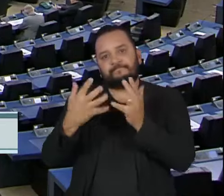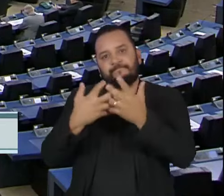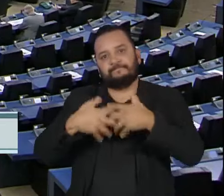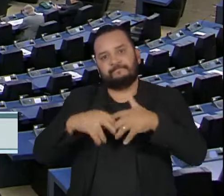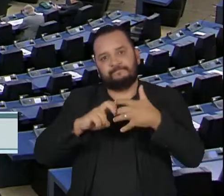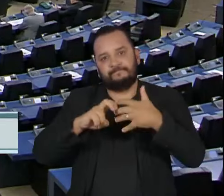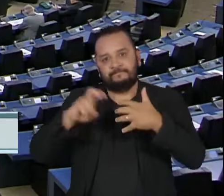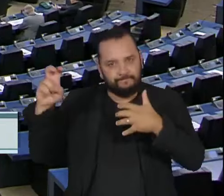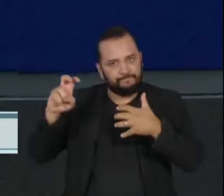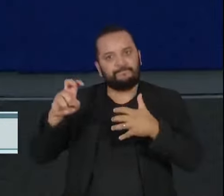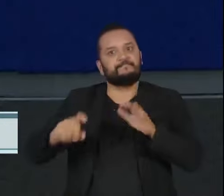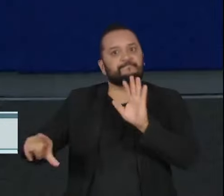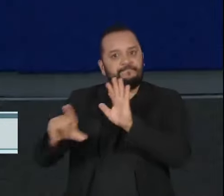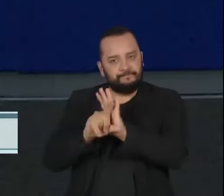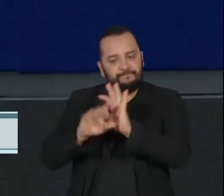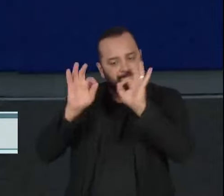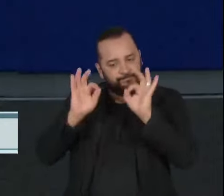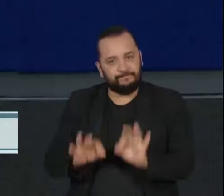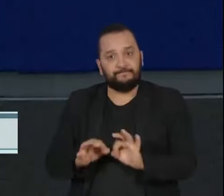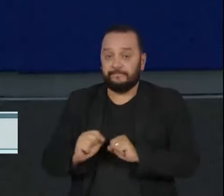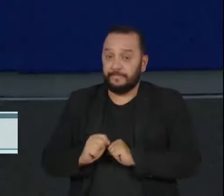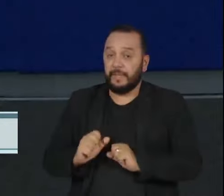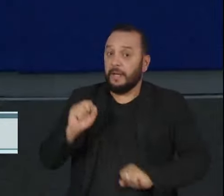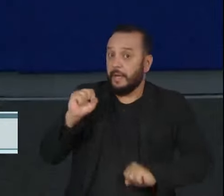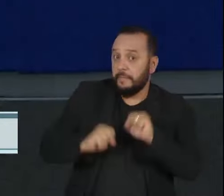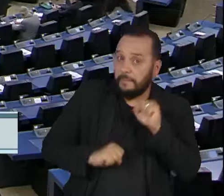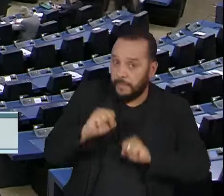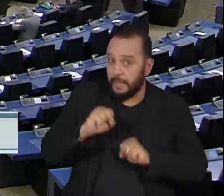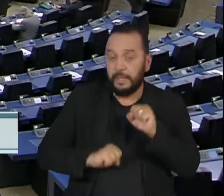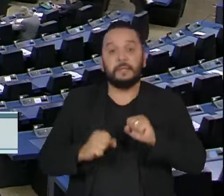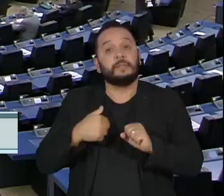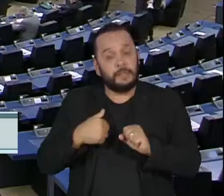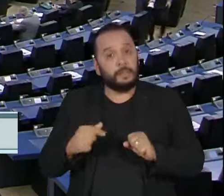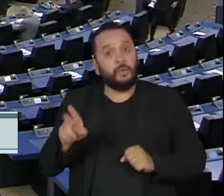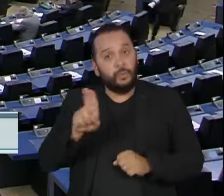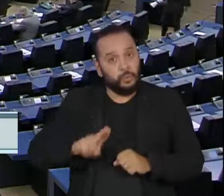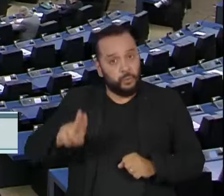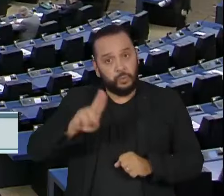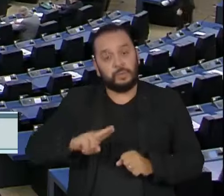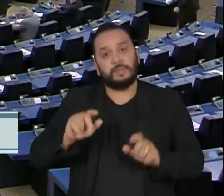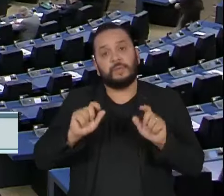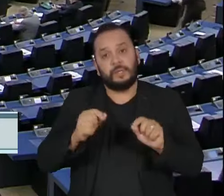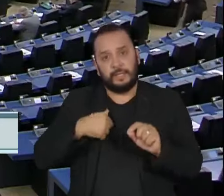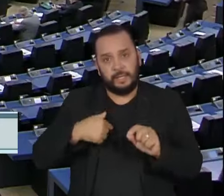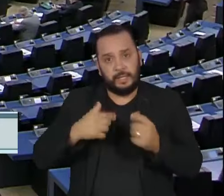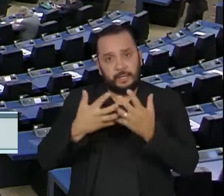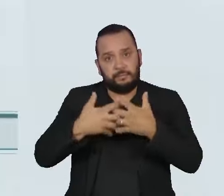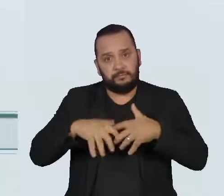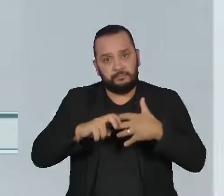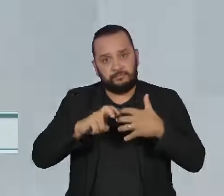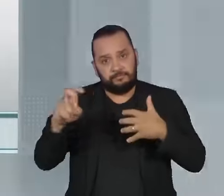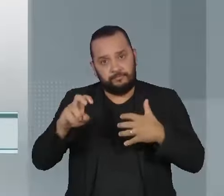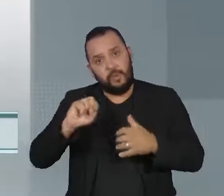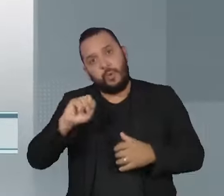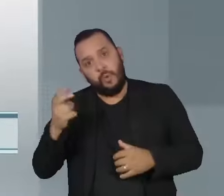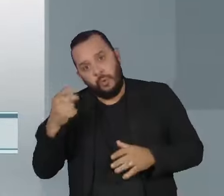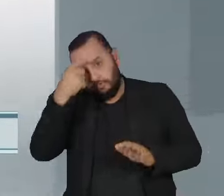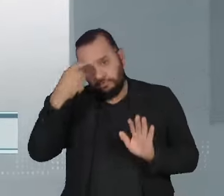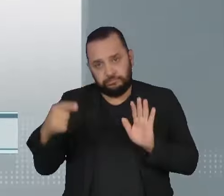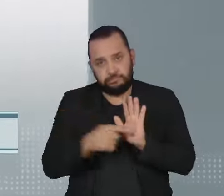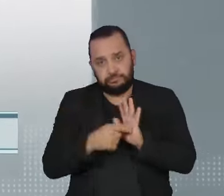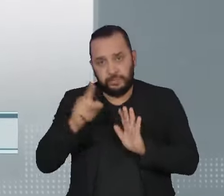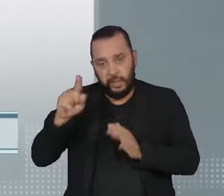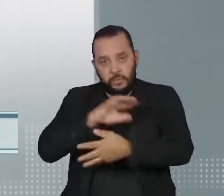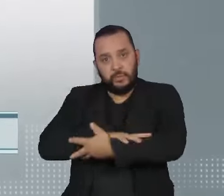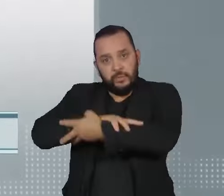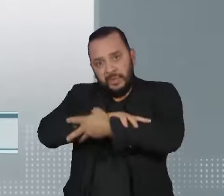estabelece uma série de regras para as empresas que operam sistemas de inteligência artificial na União Europeia. As normas têm como